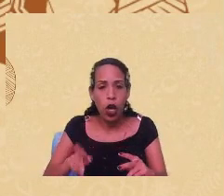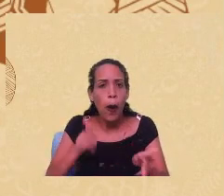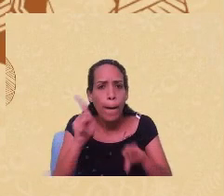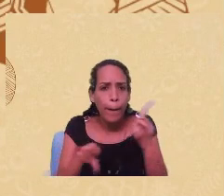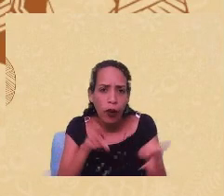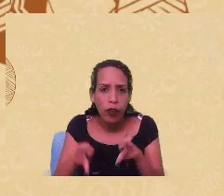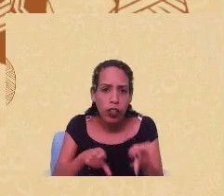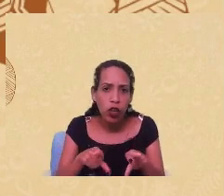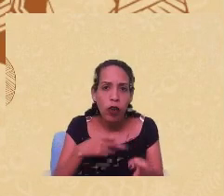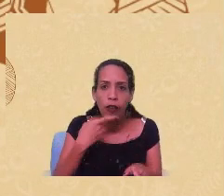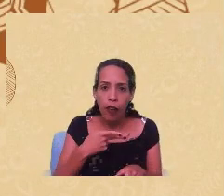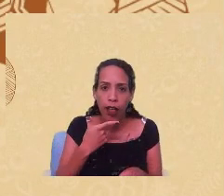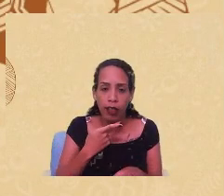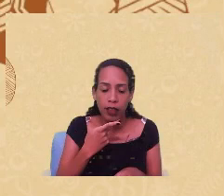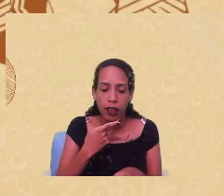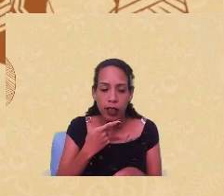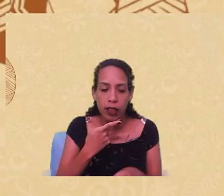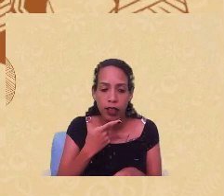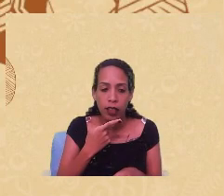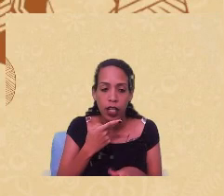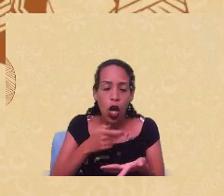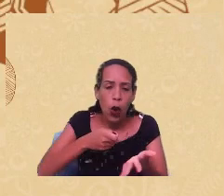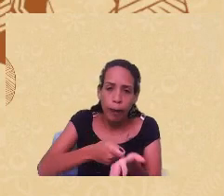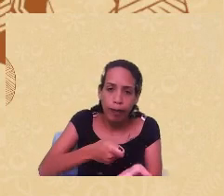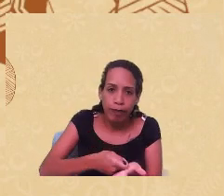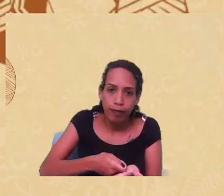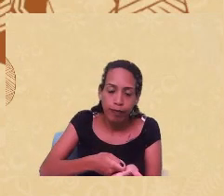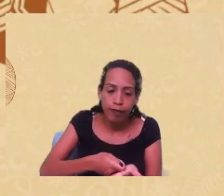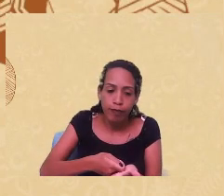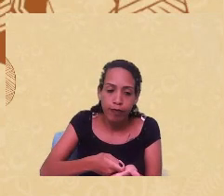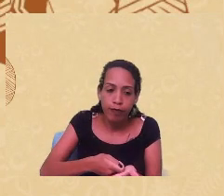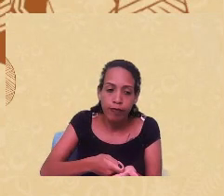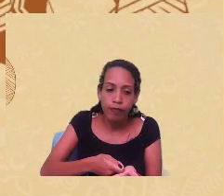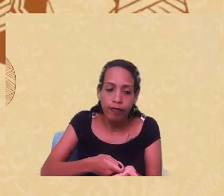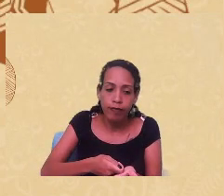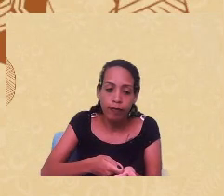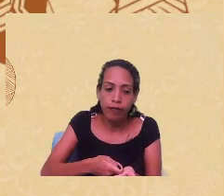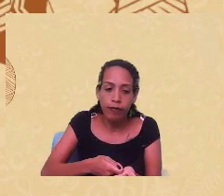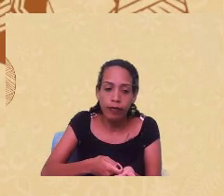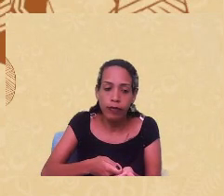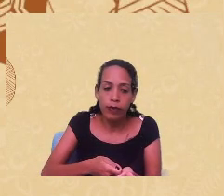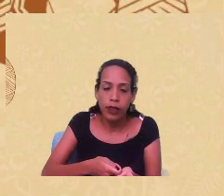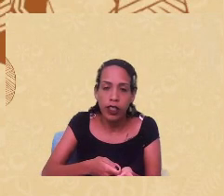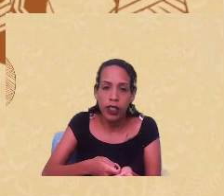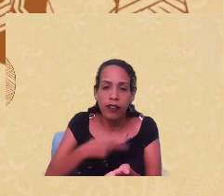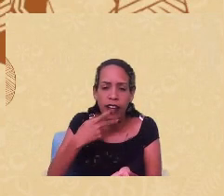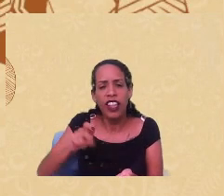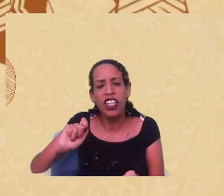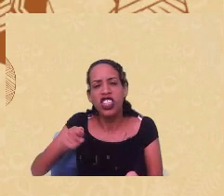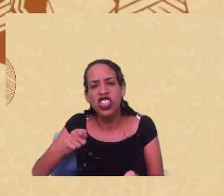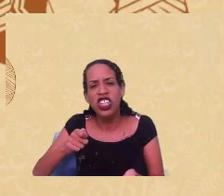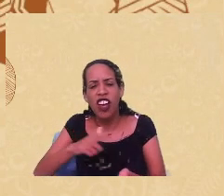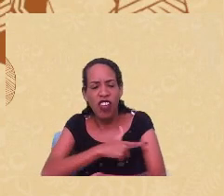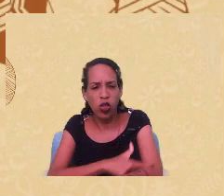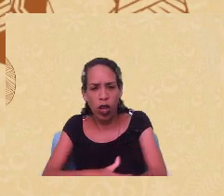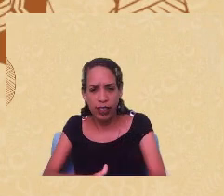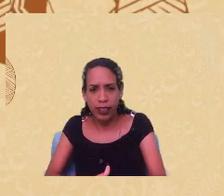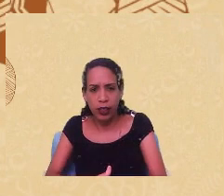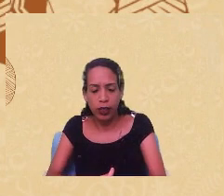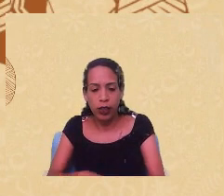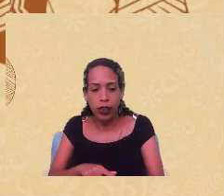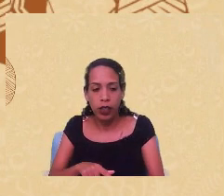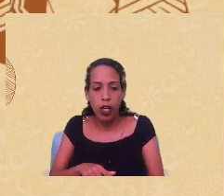ele vai exigindo na chave da educação, então, nas palavras dele, ele fala assim, uma